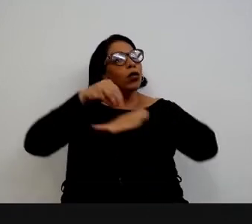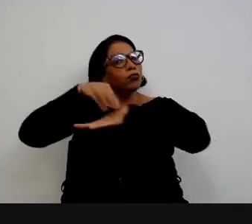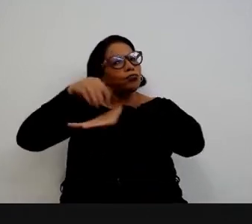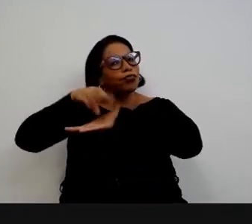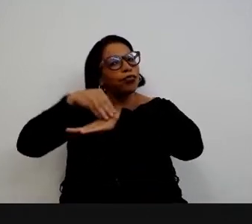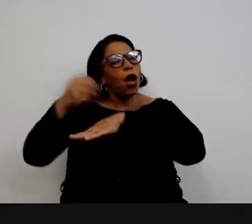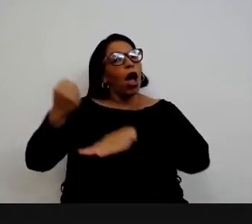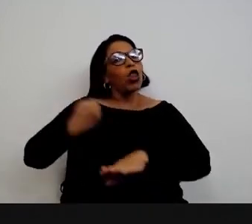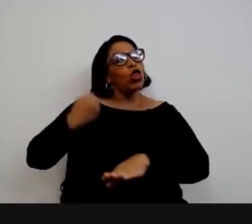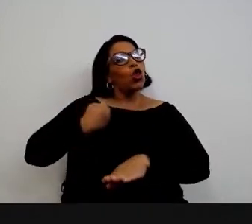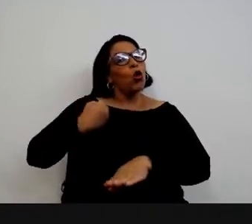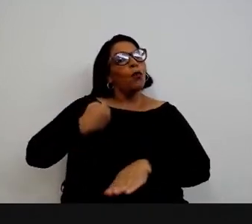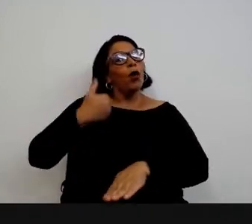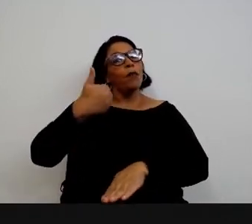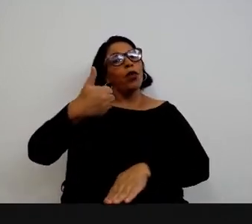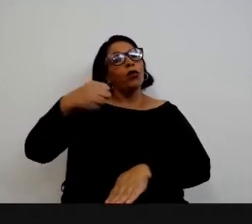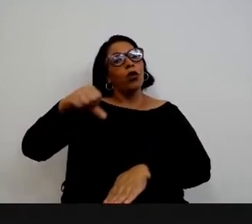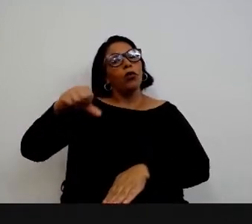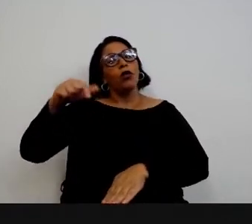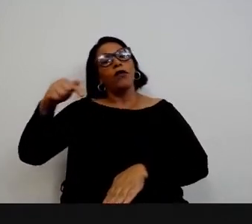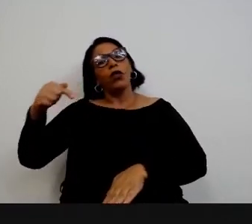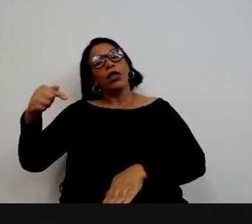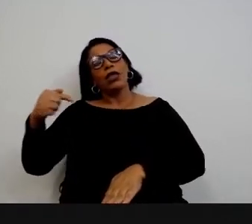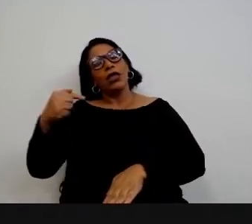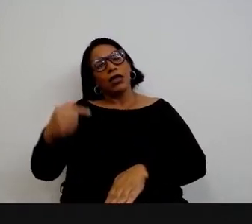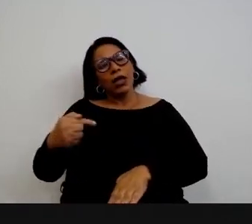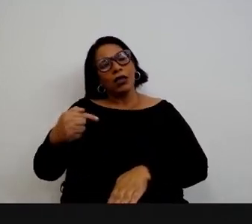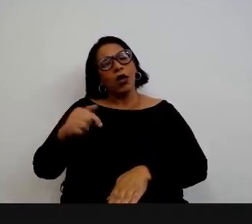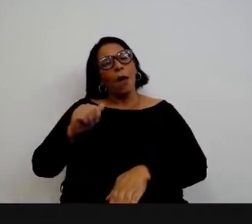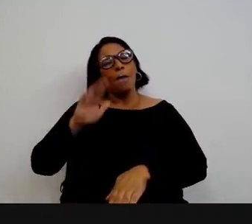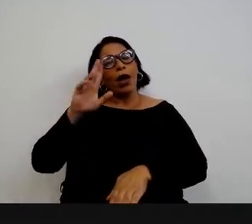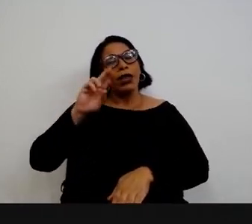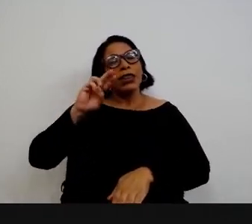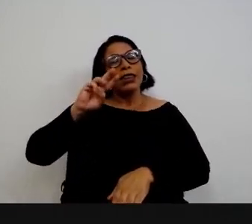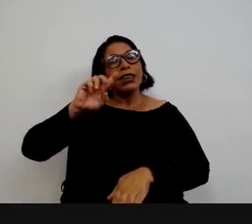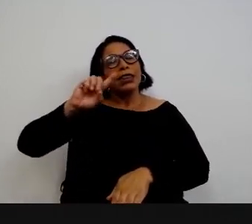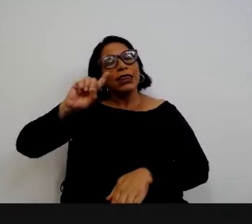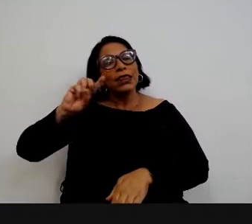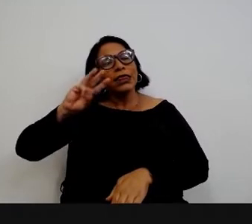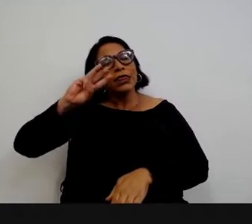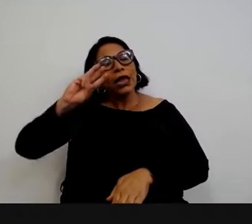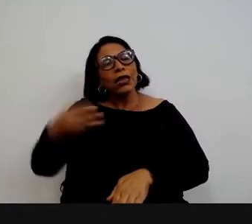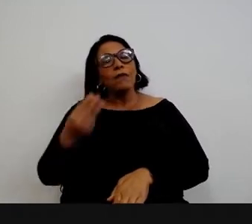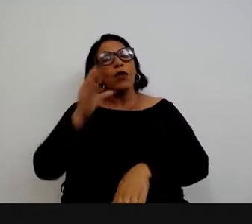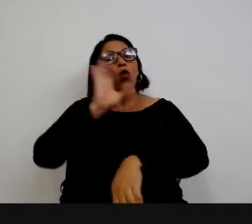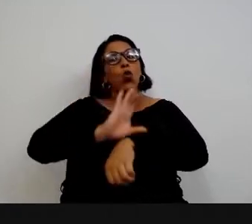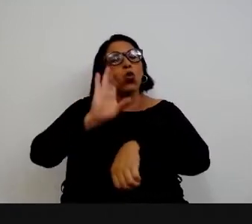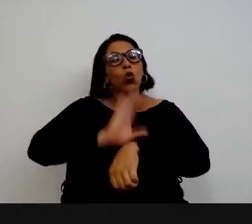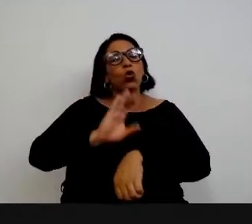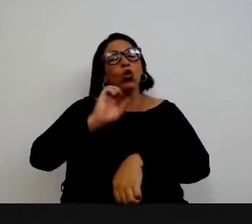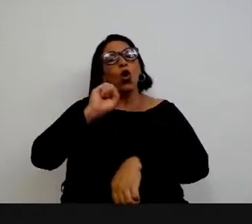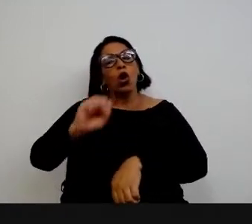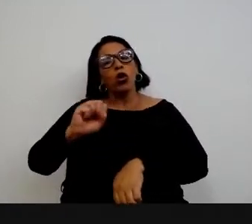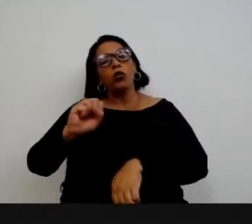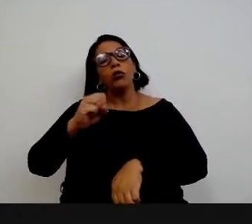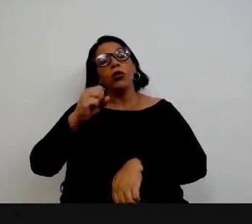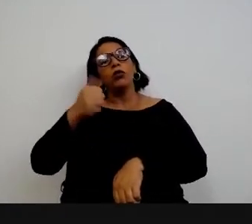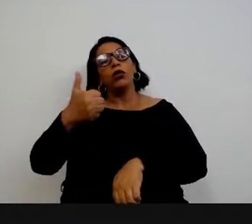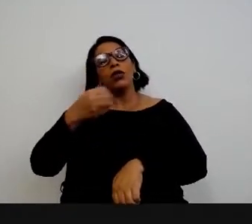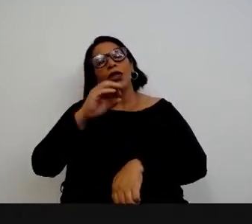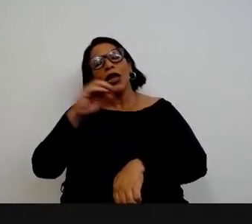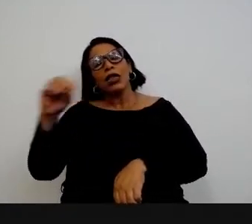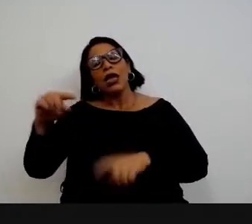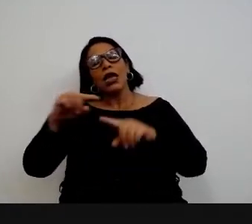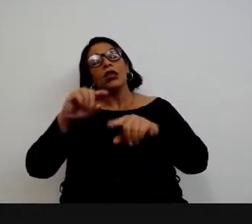Então, desde 1997, são mais de 3.500 cursos oferecidos, 8.300 turmas,